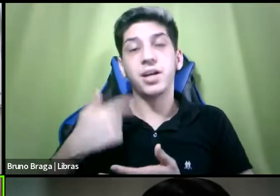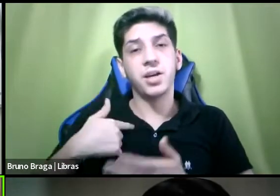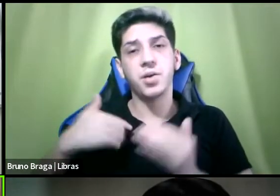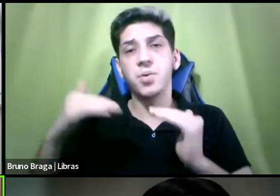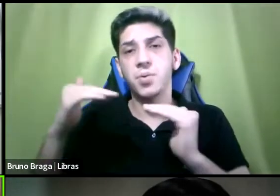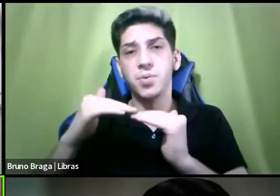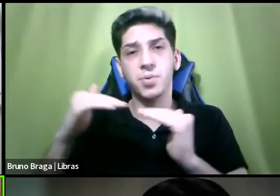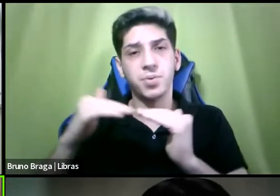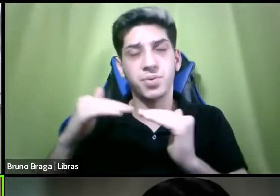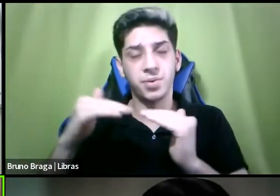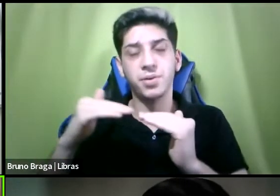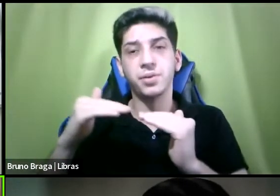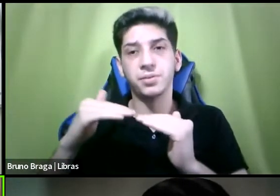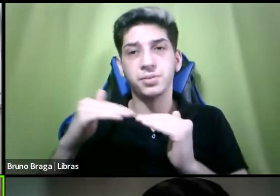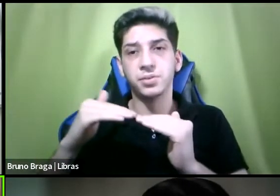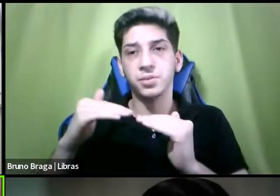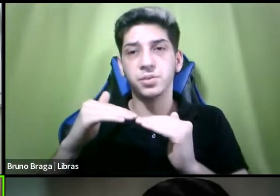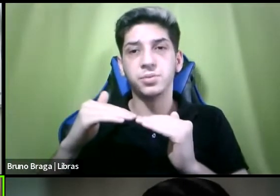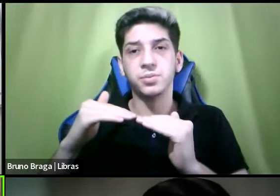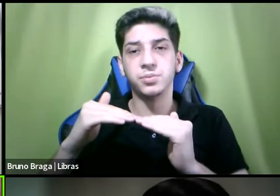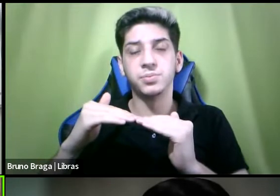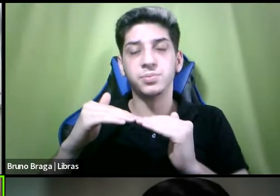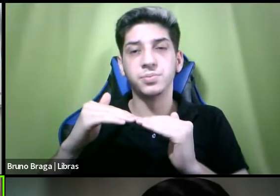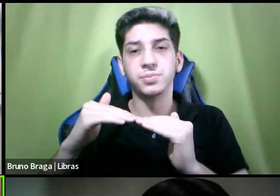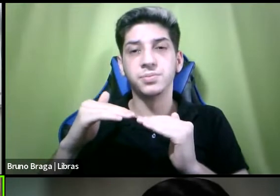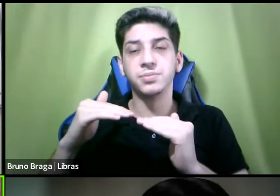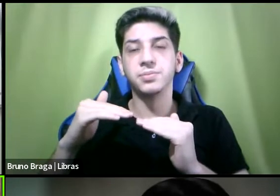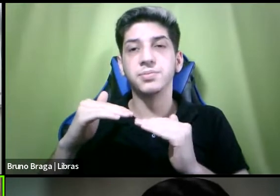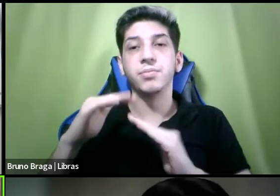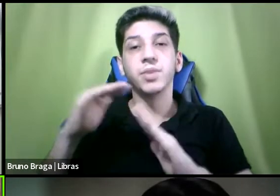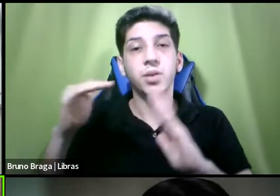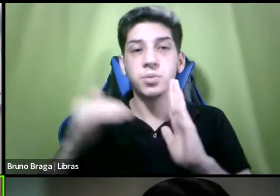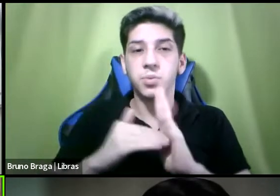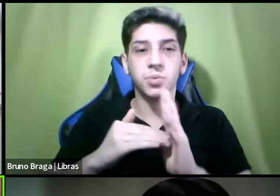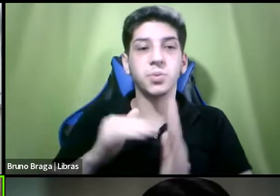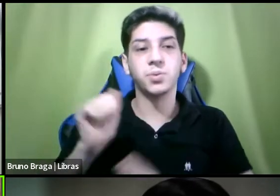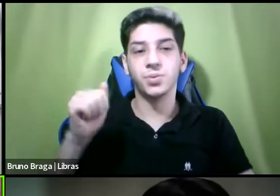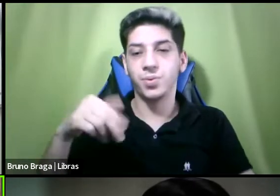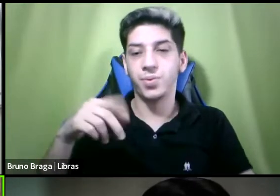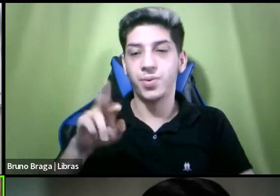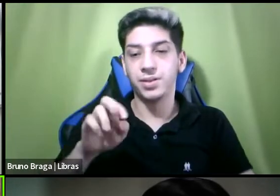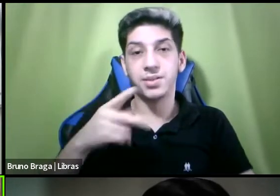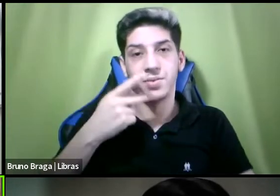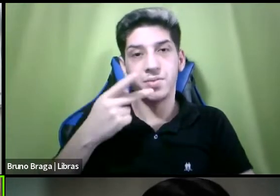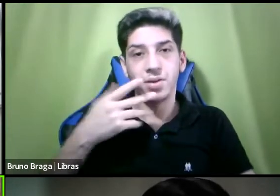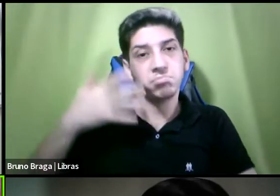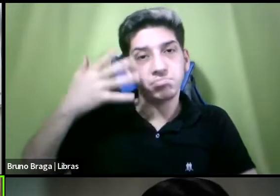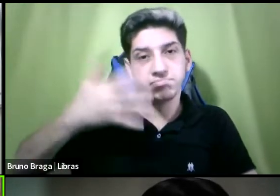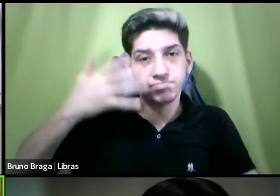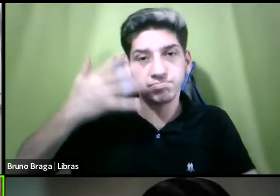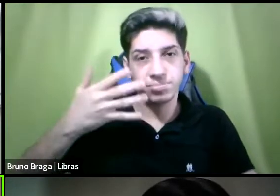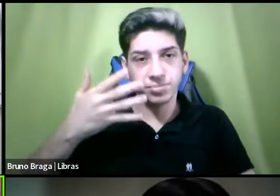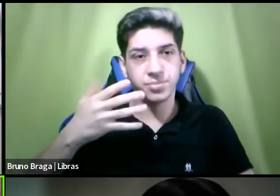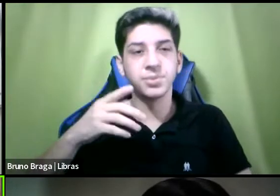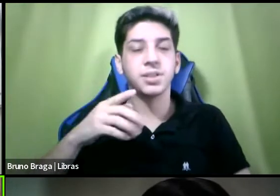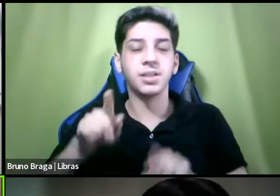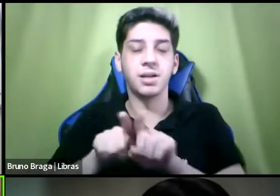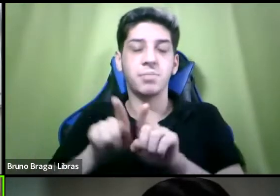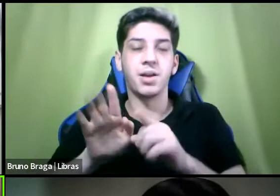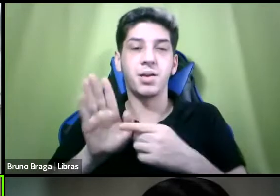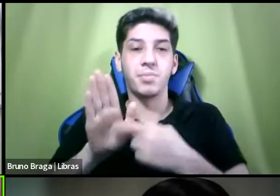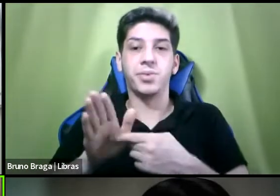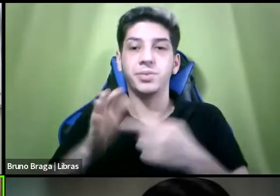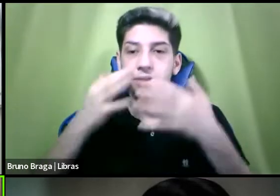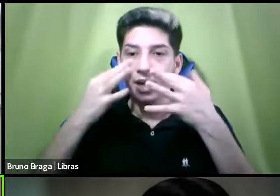inteiramente com com o André né chamando atenção aqui do Poder